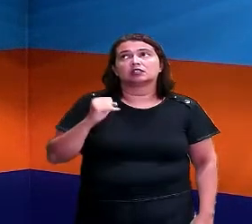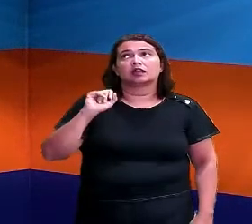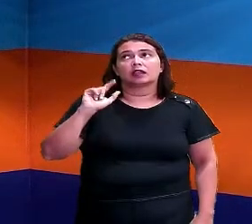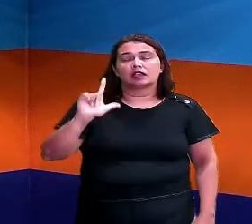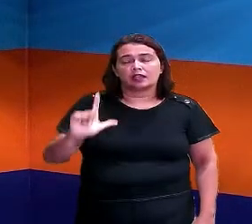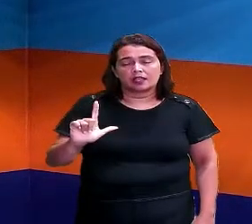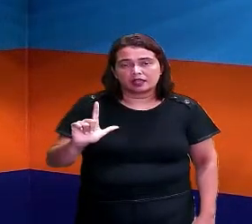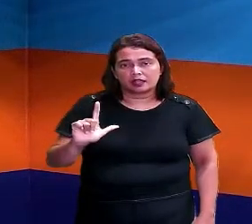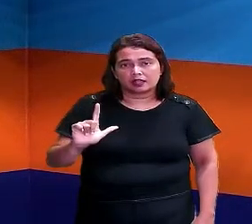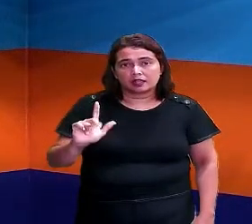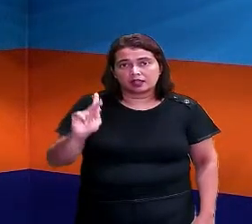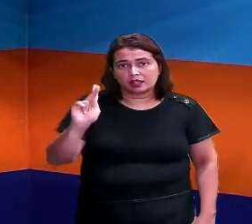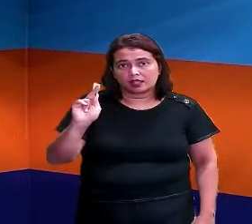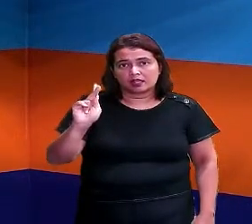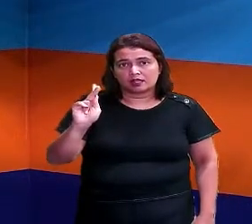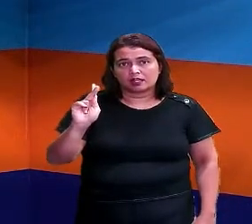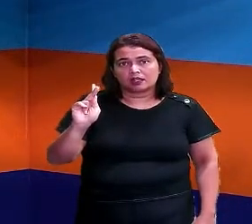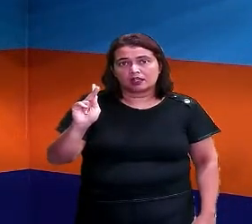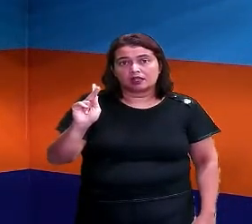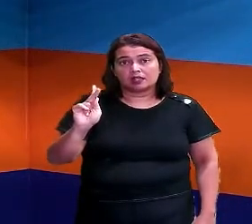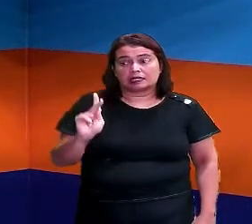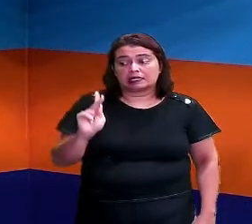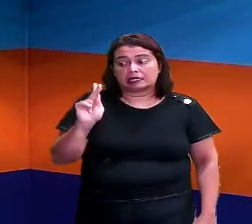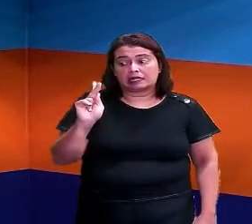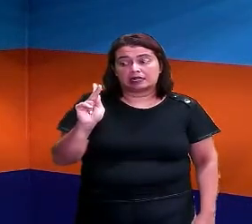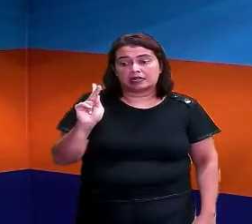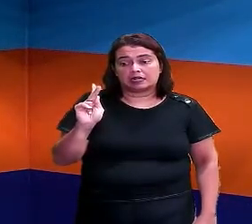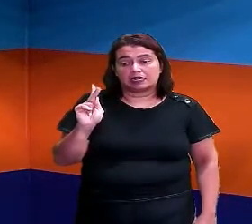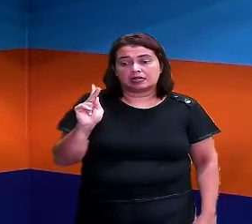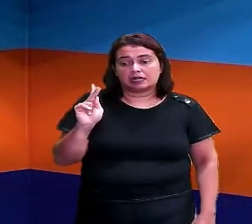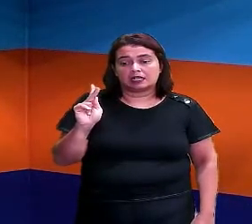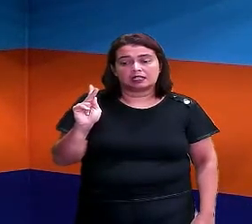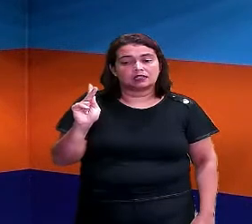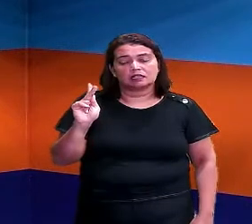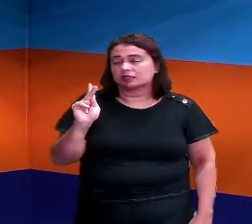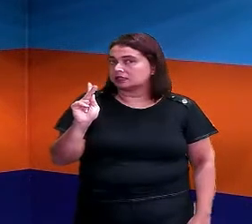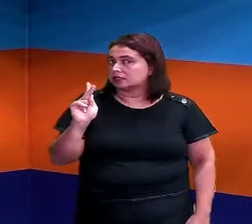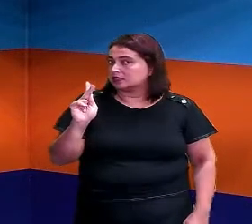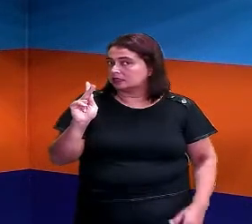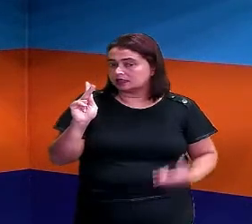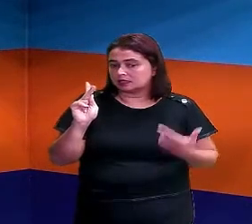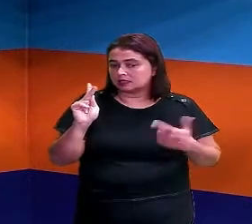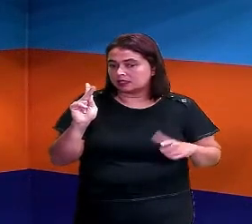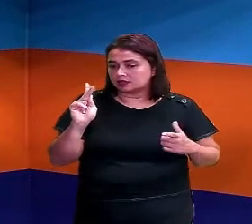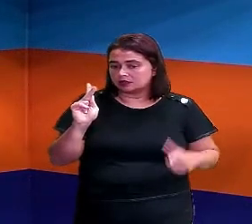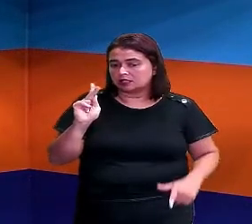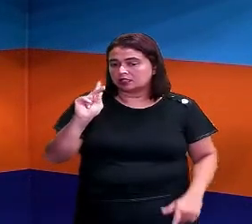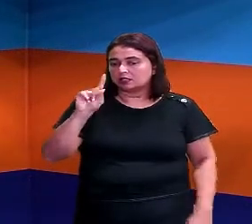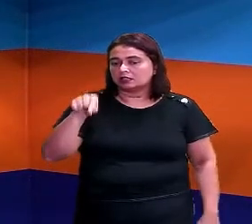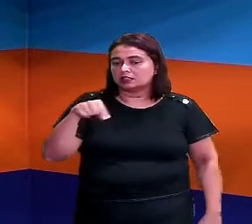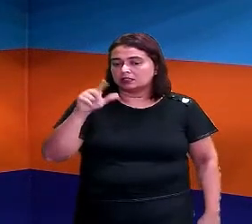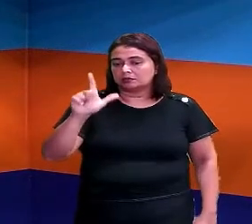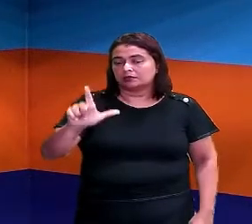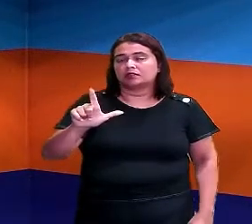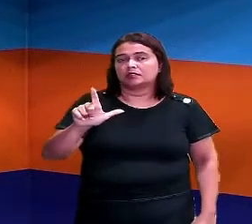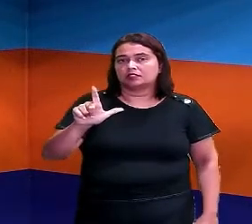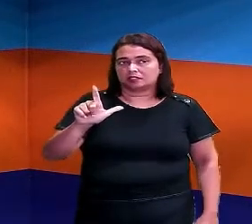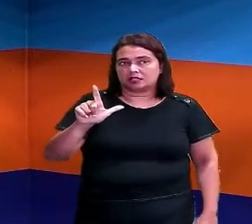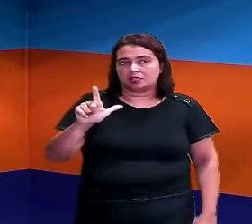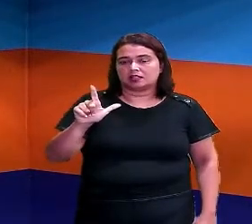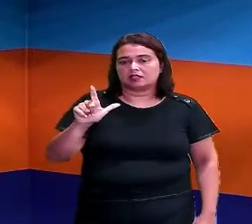J, K. Tem alguma com K? Não tem com K. Mas, depois do K, é o L.